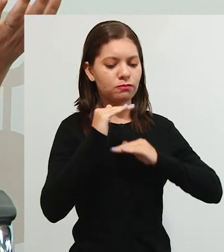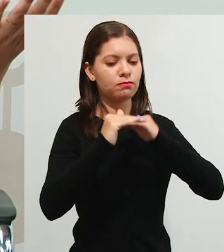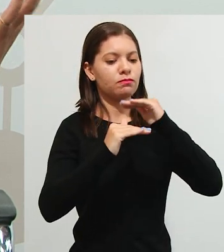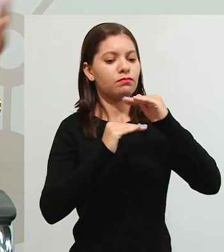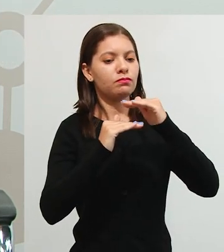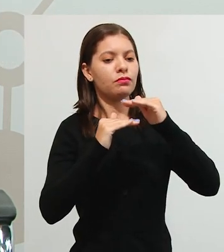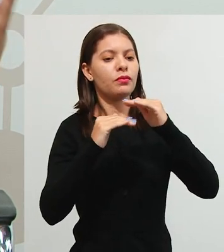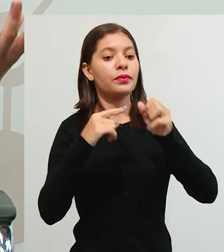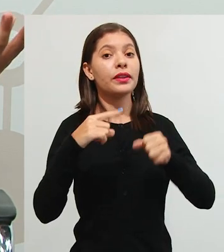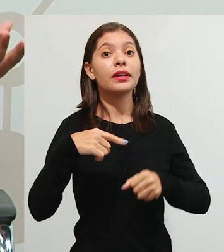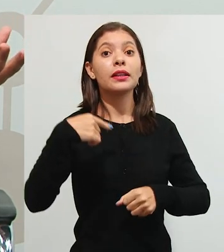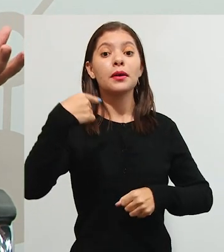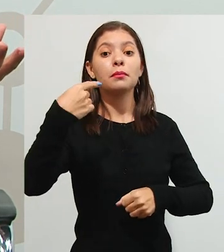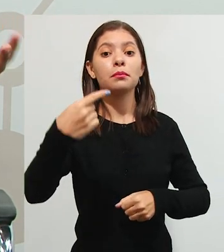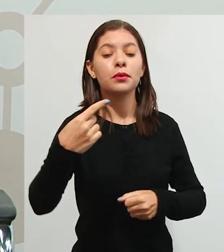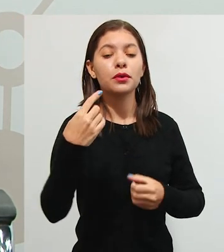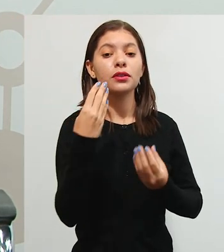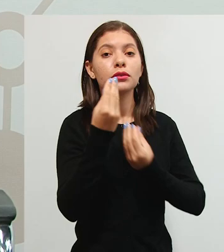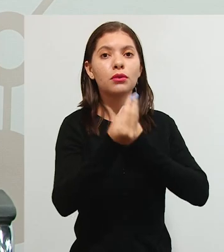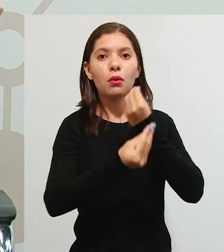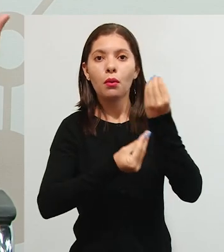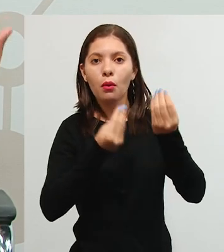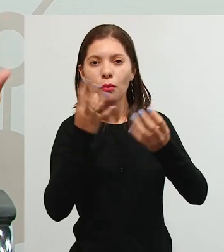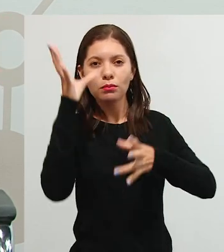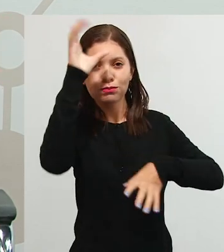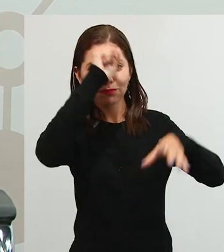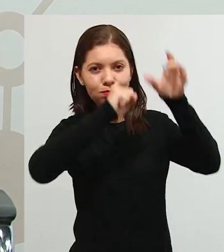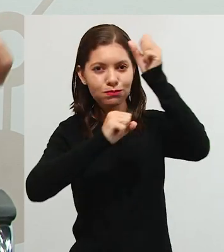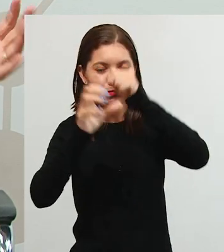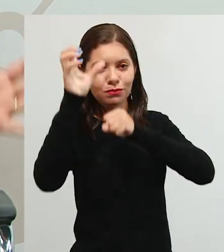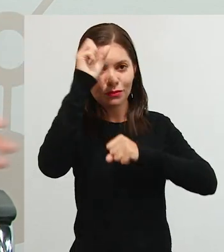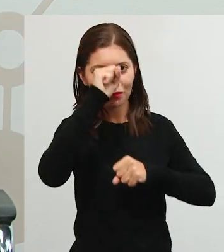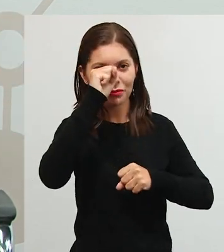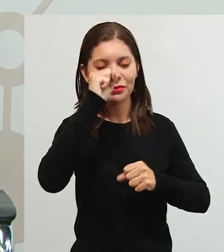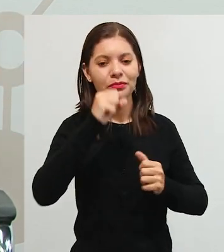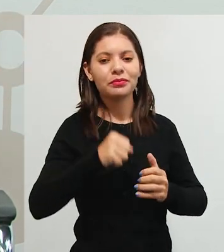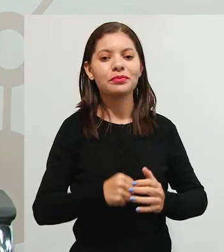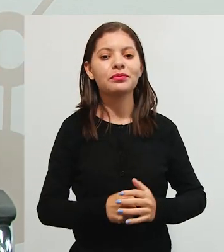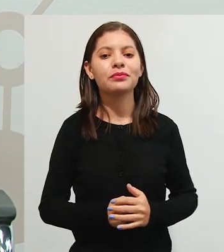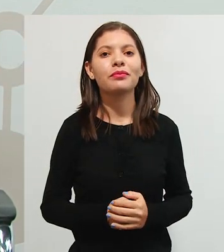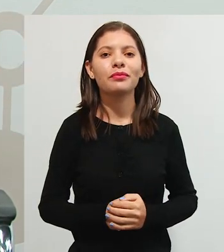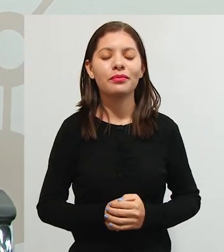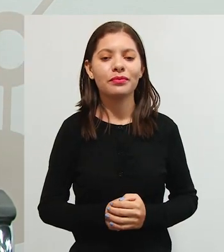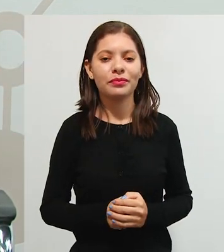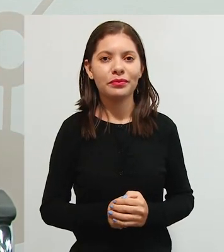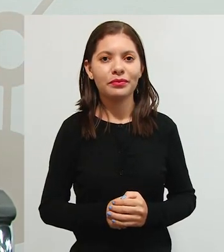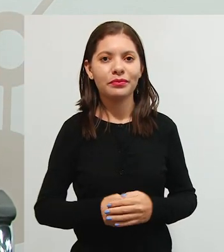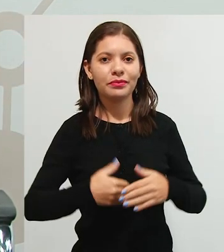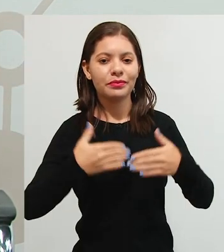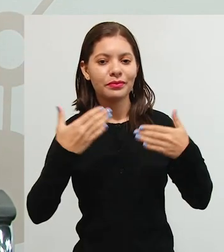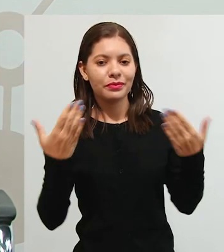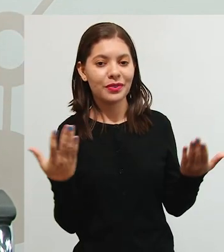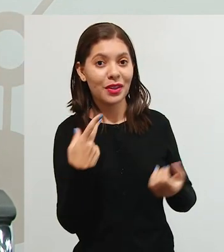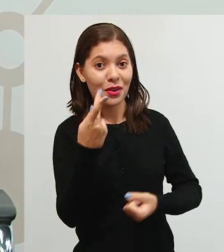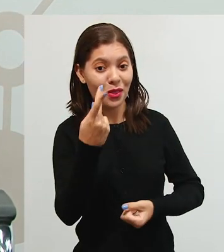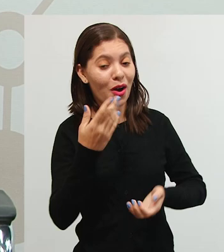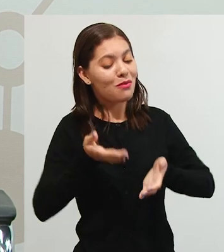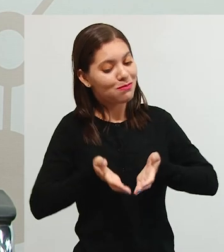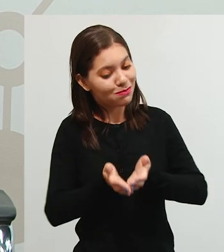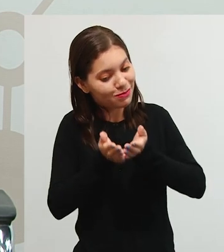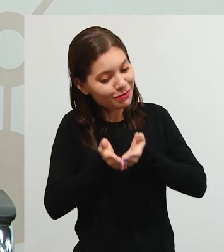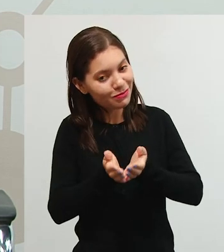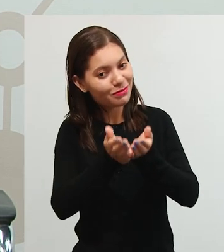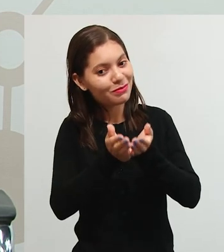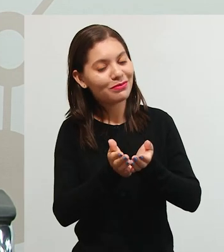se concebe, então, a aprendizagem, como que nós aprendemos, que nós iremos navegar, né? Na